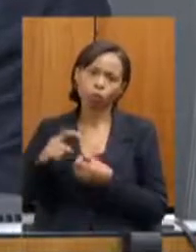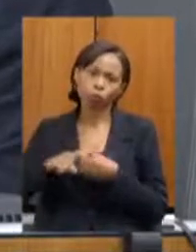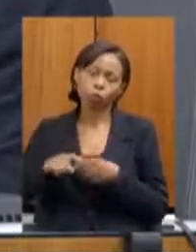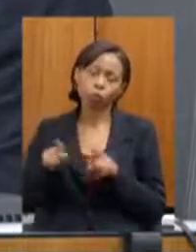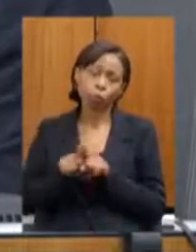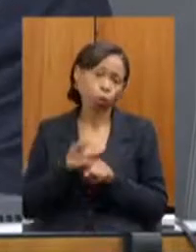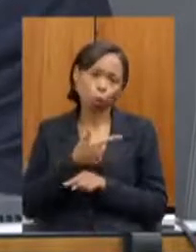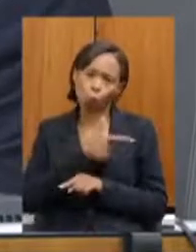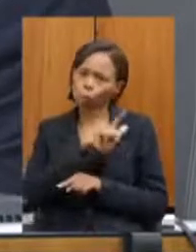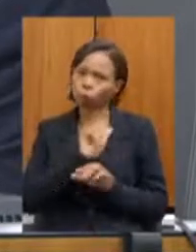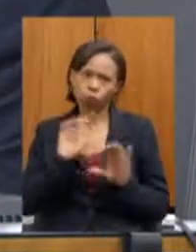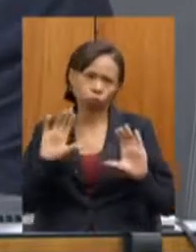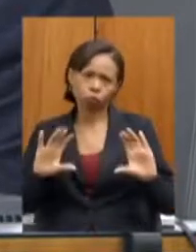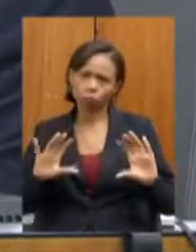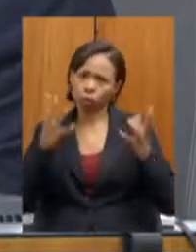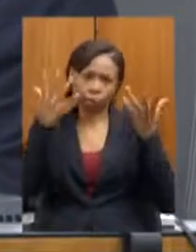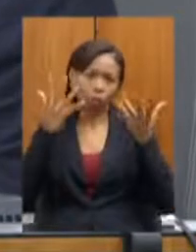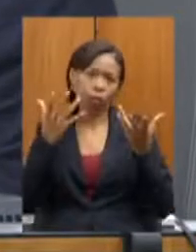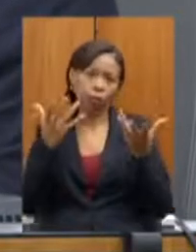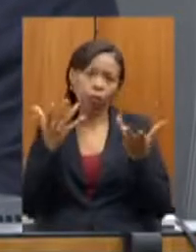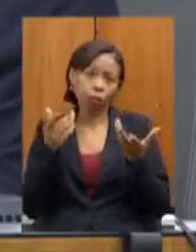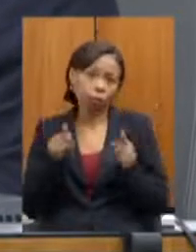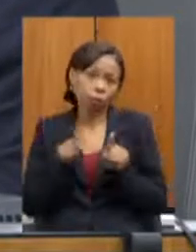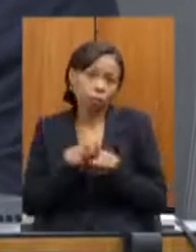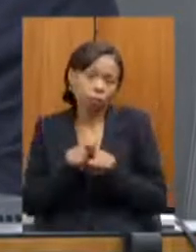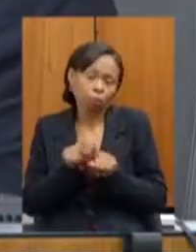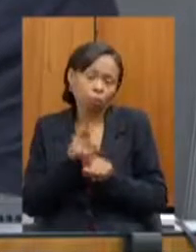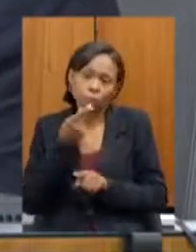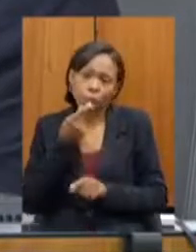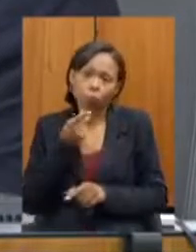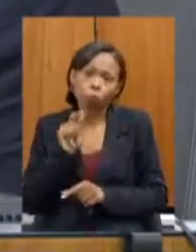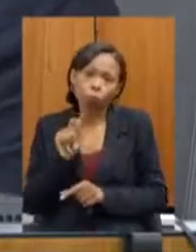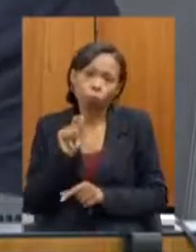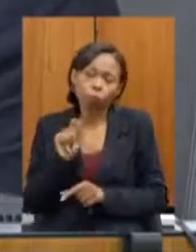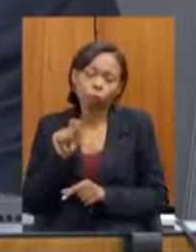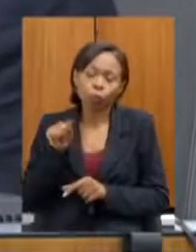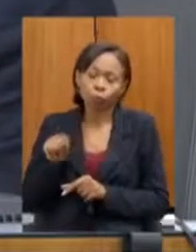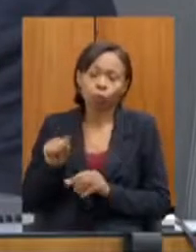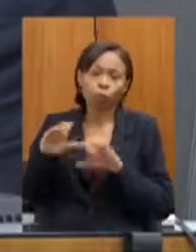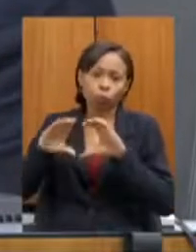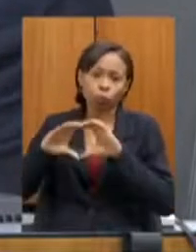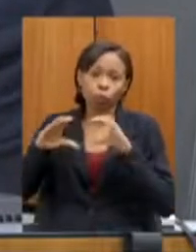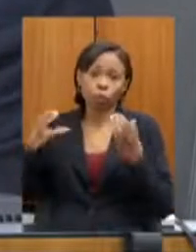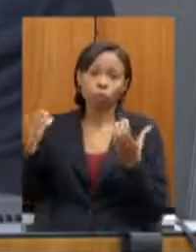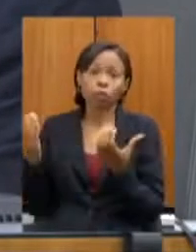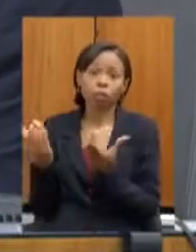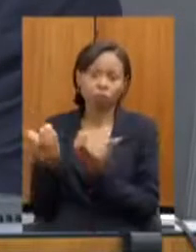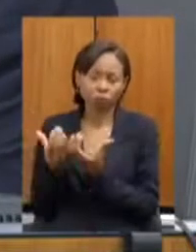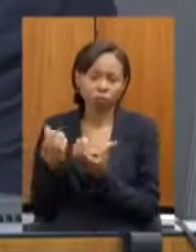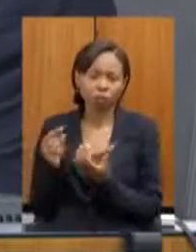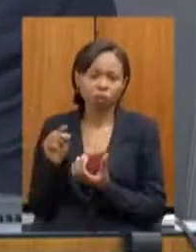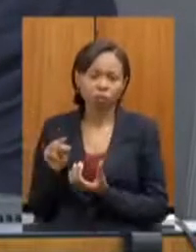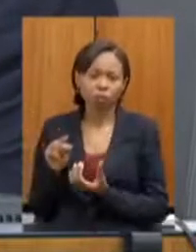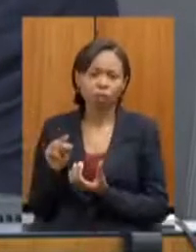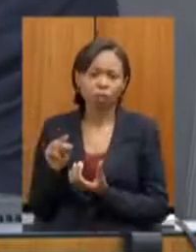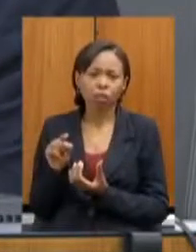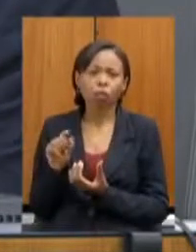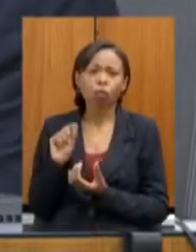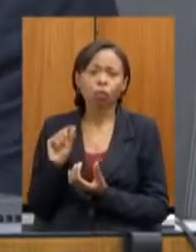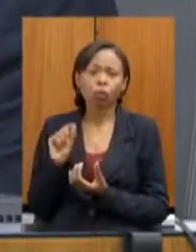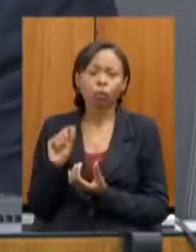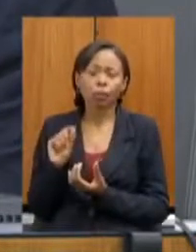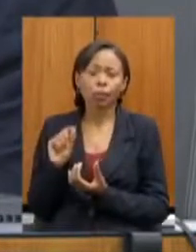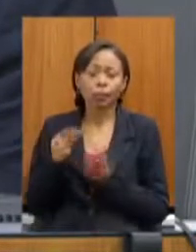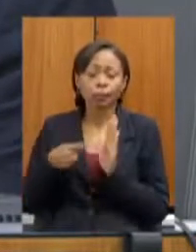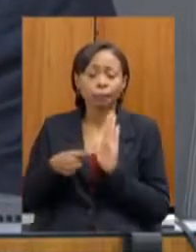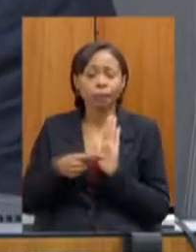eventos eu diria até eu ousaria dizer que o mineirinho concedido colocará Belo Horizonte na rota